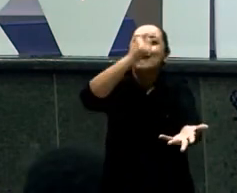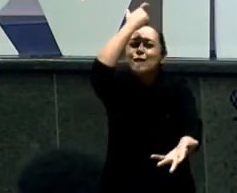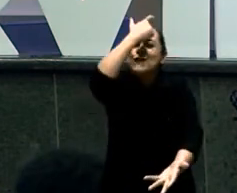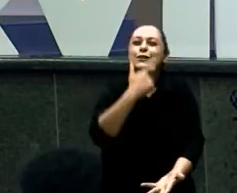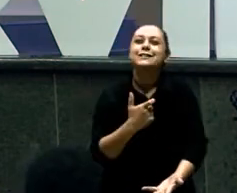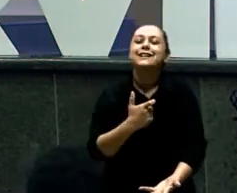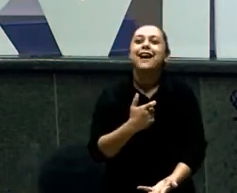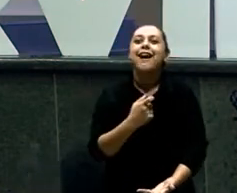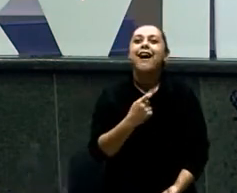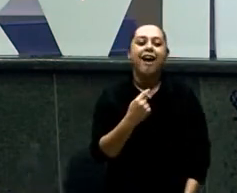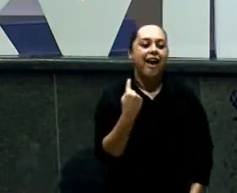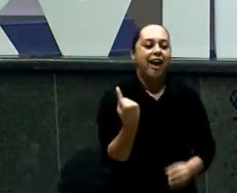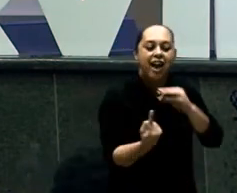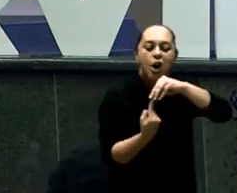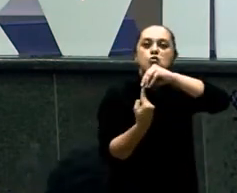Amém